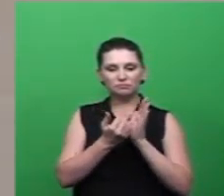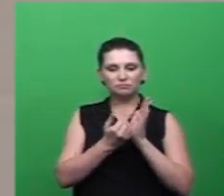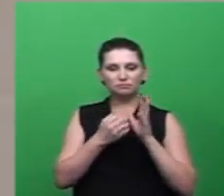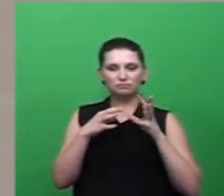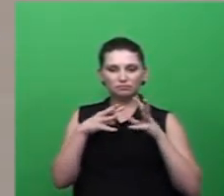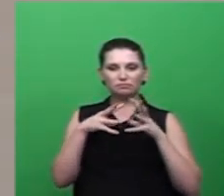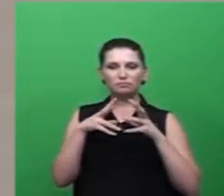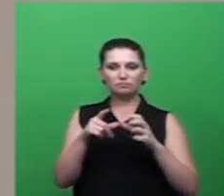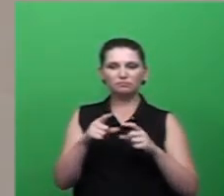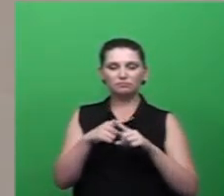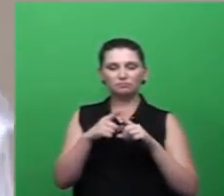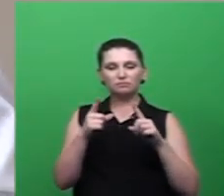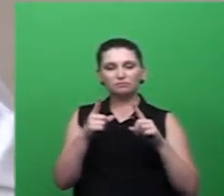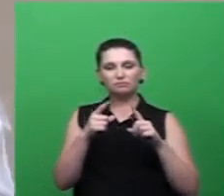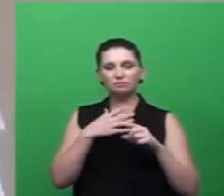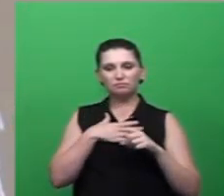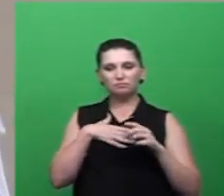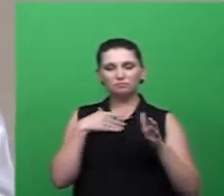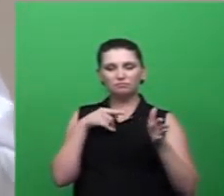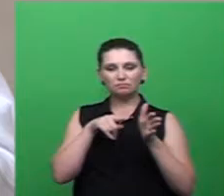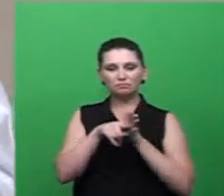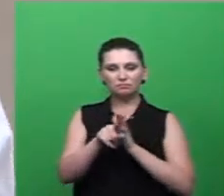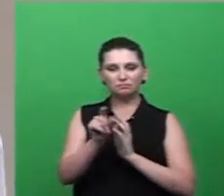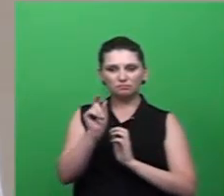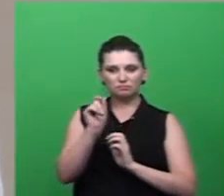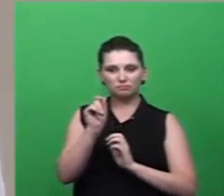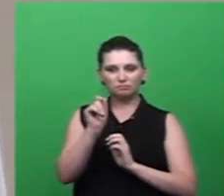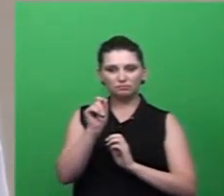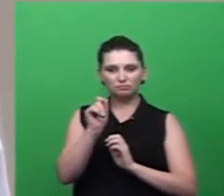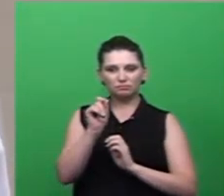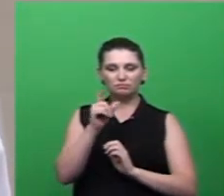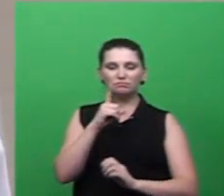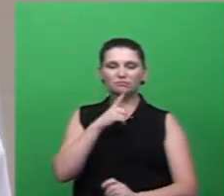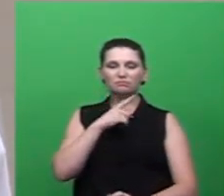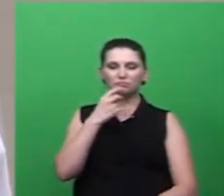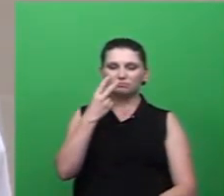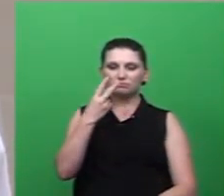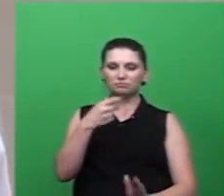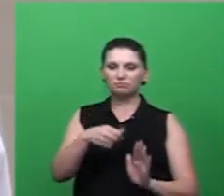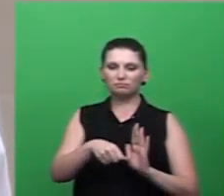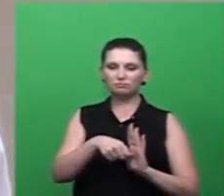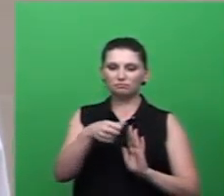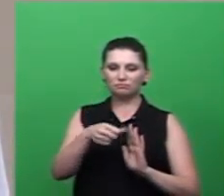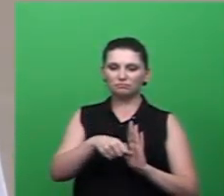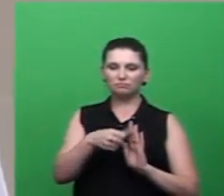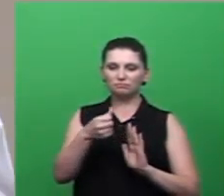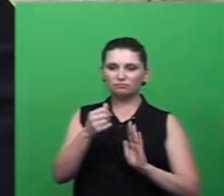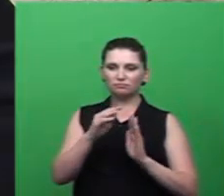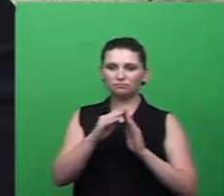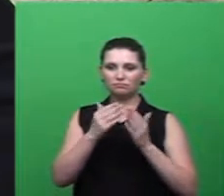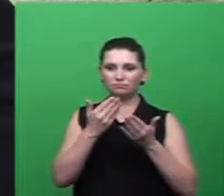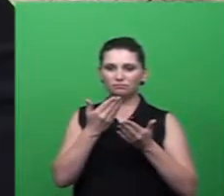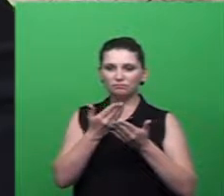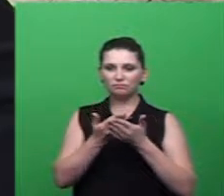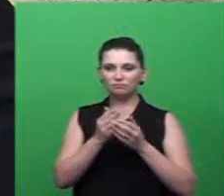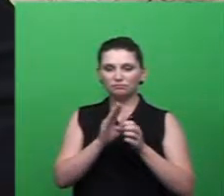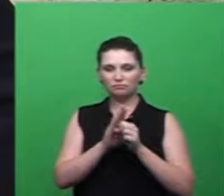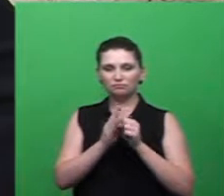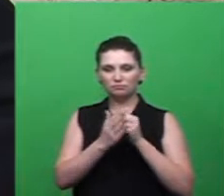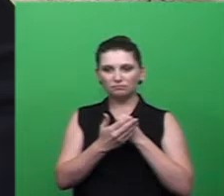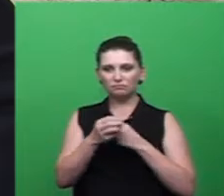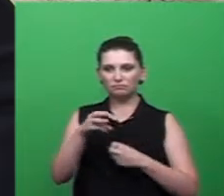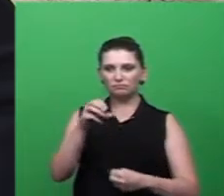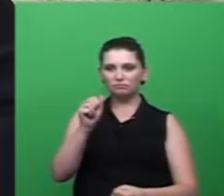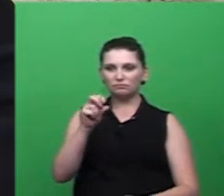eu gostaria de fazer uma pergunta para o professor eu estive duas vezes a semana passada na escola Marcelo Dia na Vila Manaus do meu colega Paulo